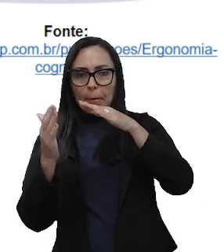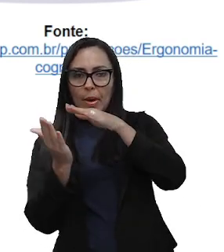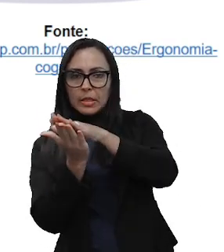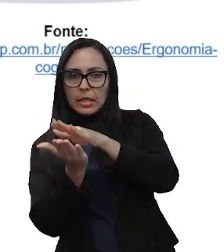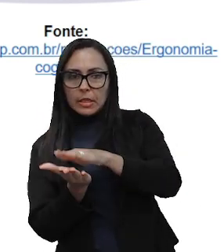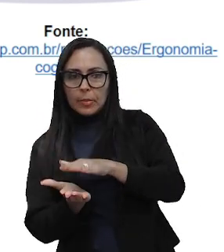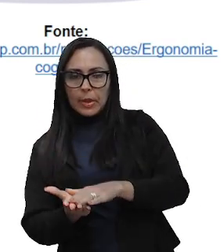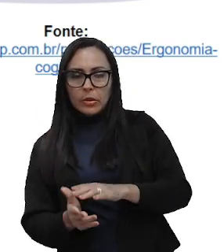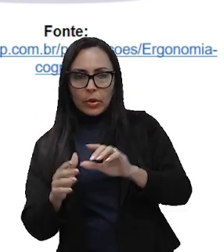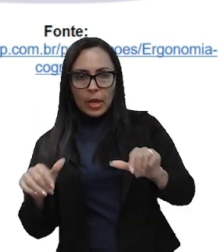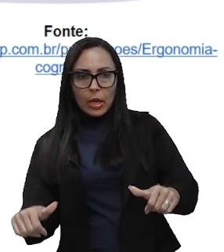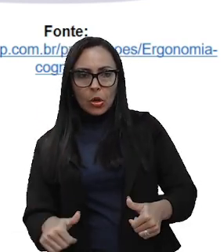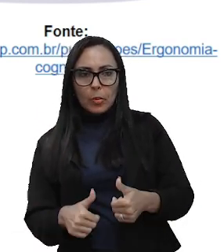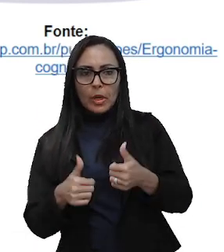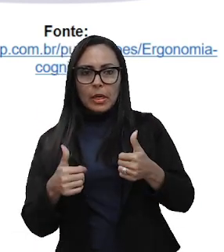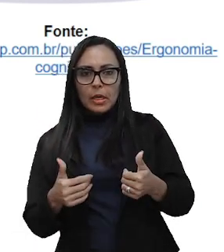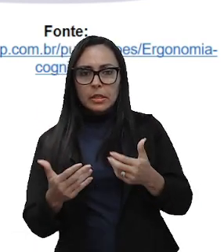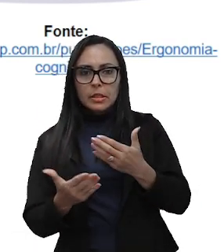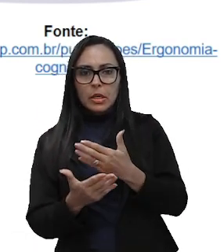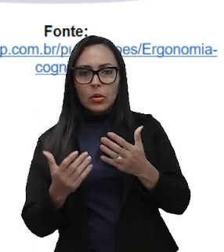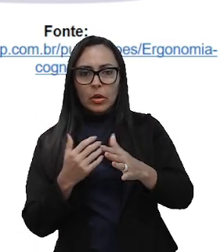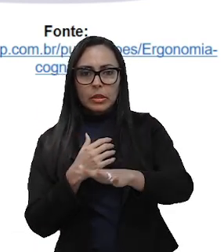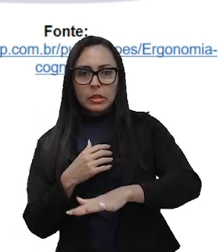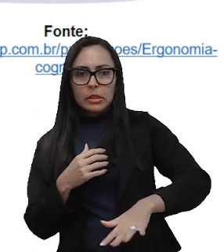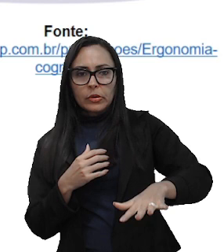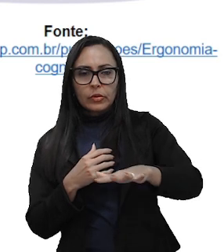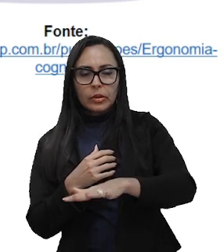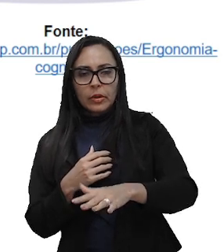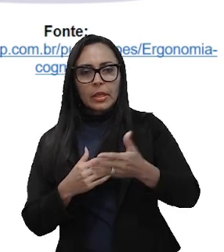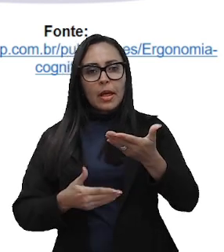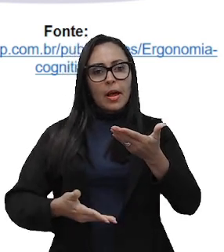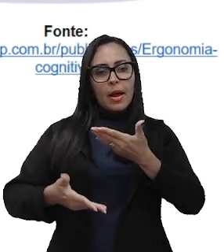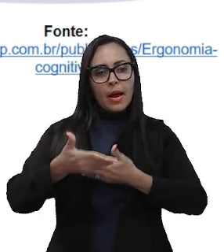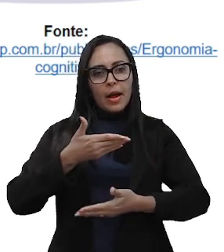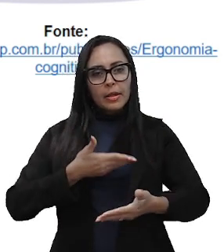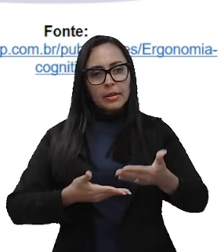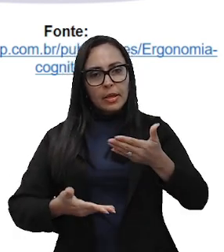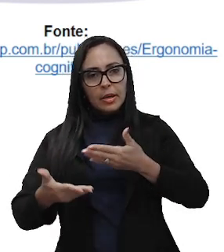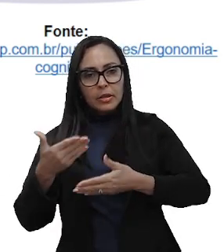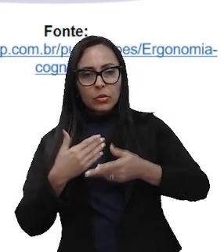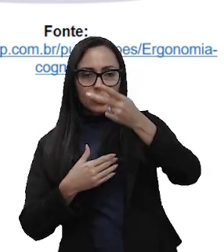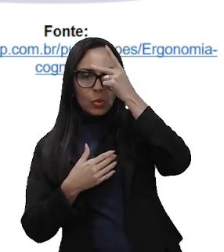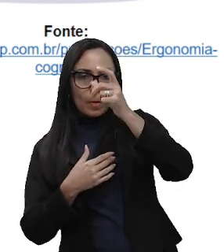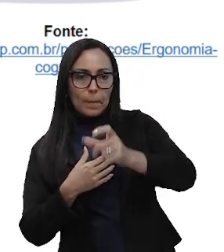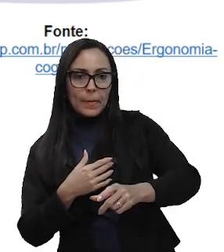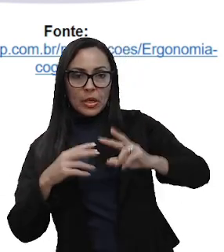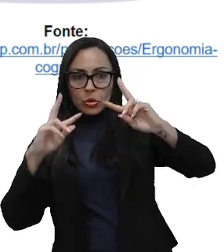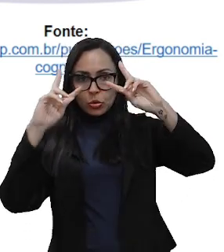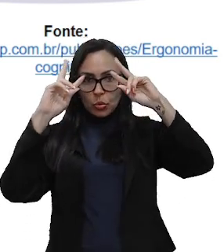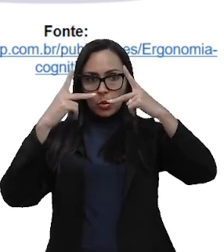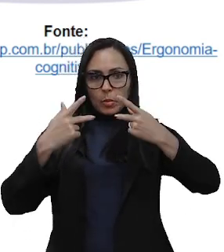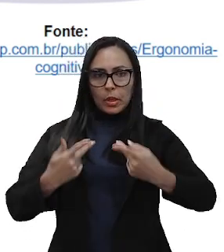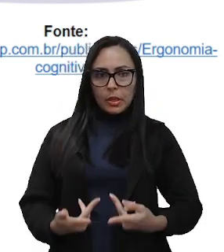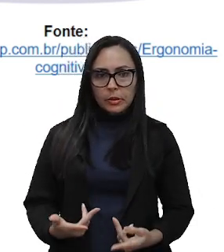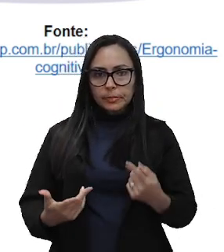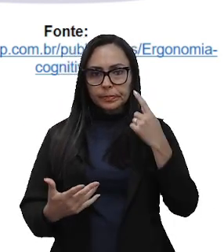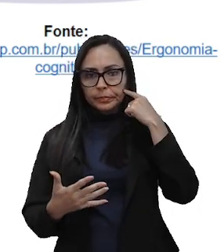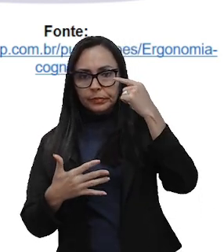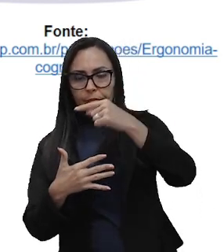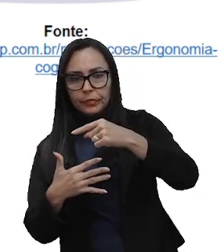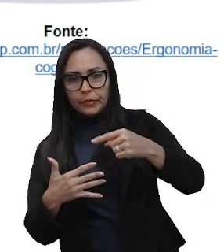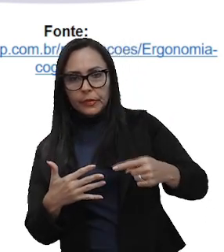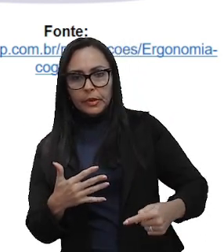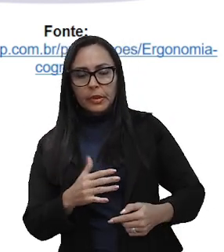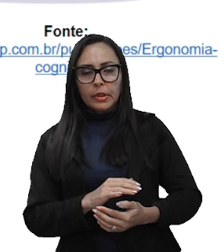armazenamento e recuperação de memória, e como eles afetam as interações entre os seres humanos e outros elementos de um